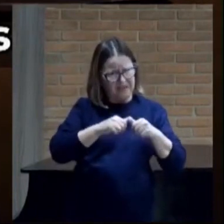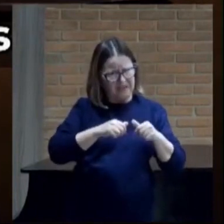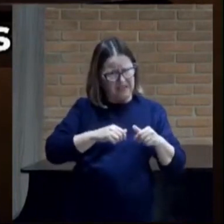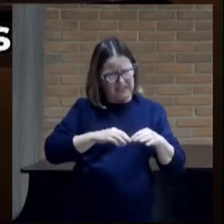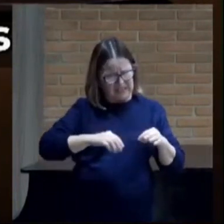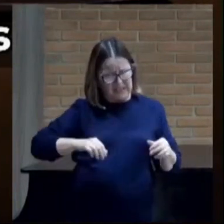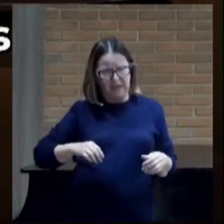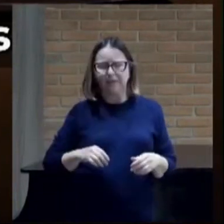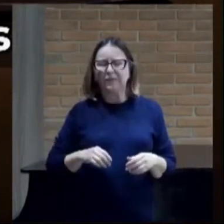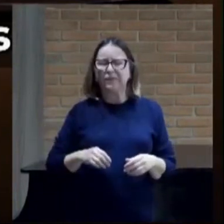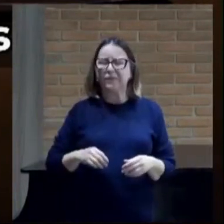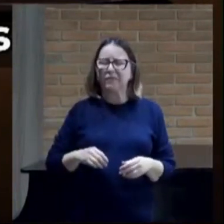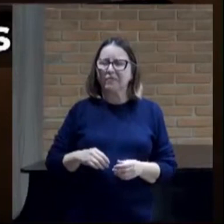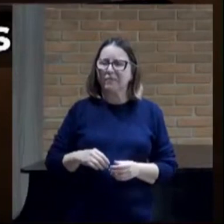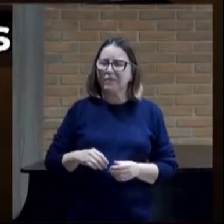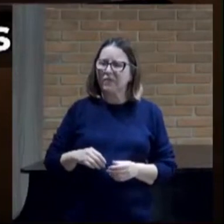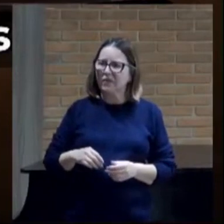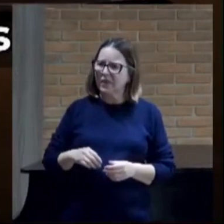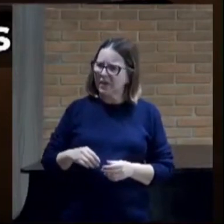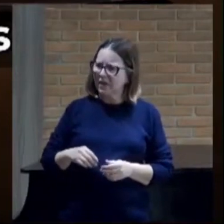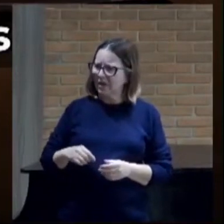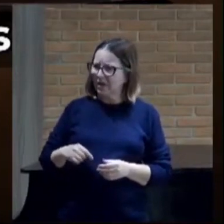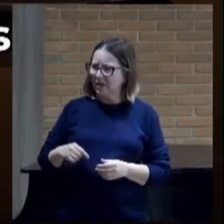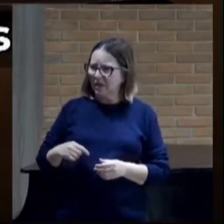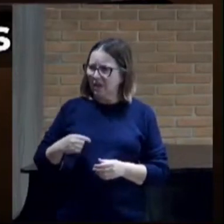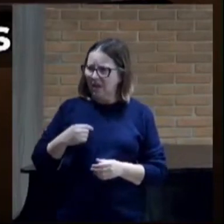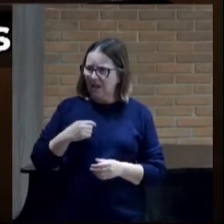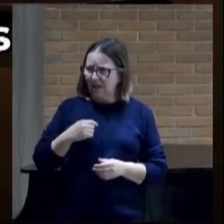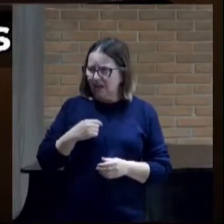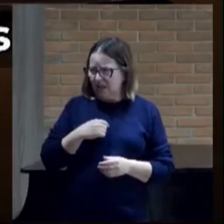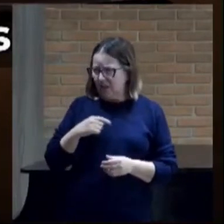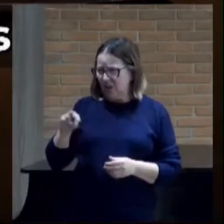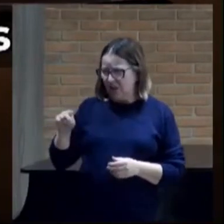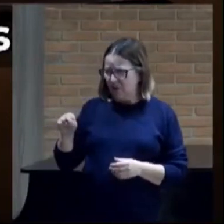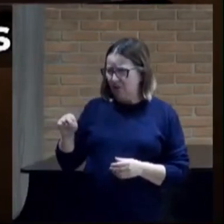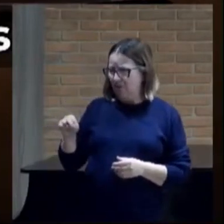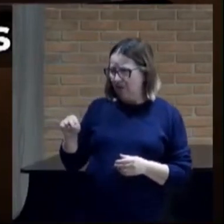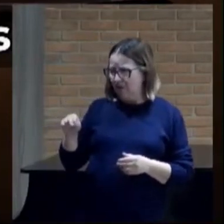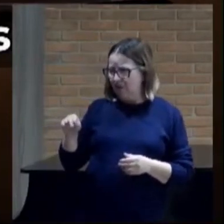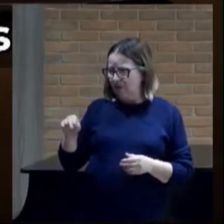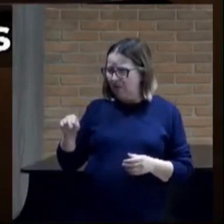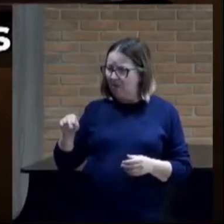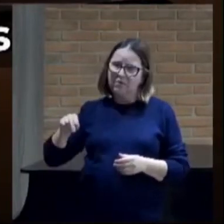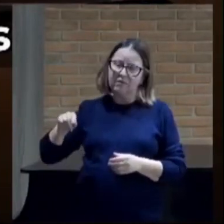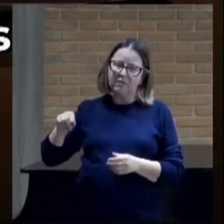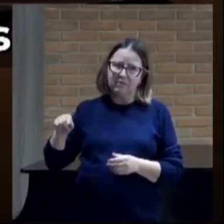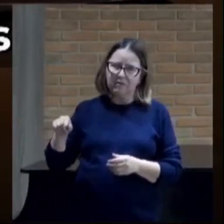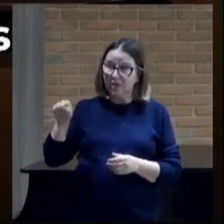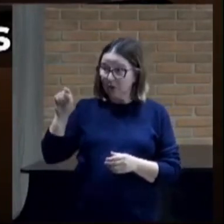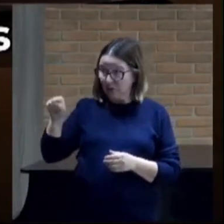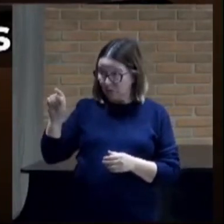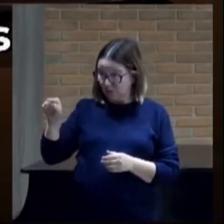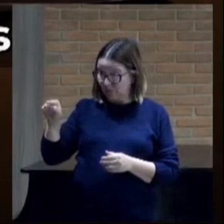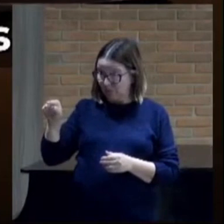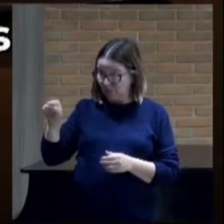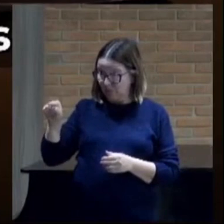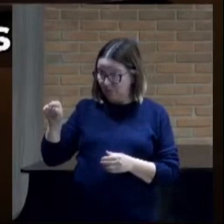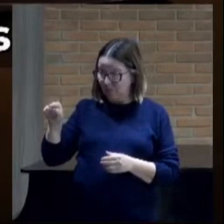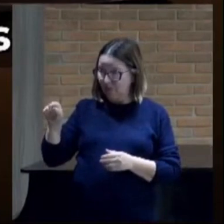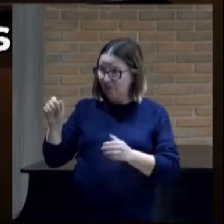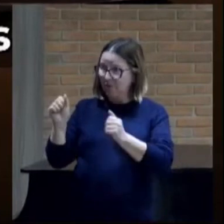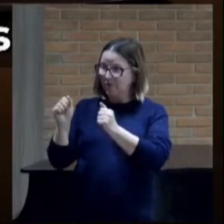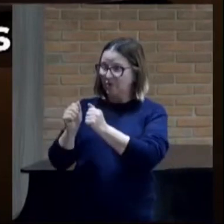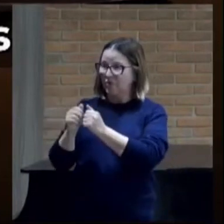Josafá ao rei de Israel, serei como tu és o meu povo, como o teu povo,